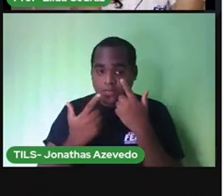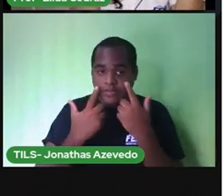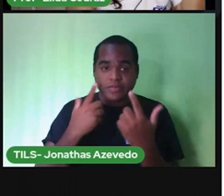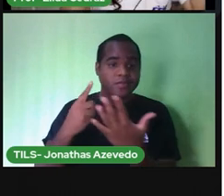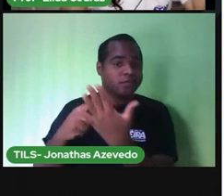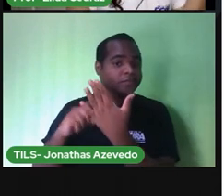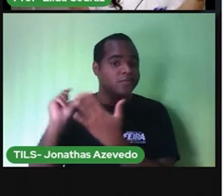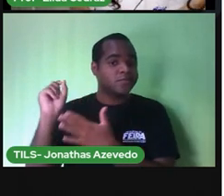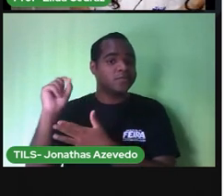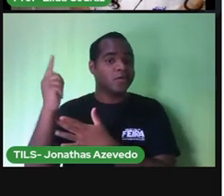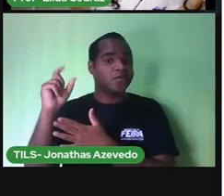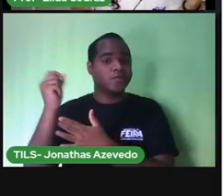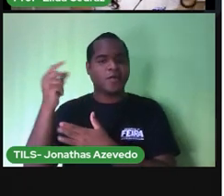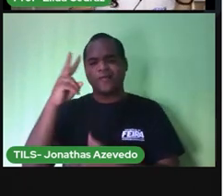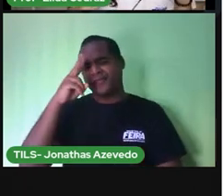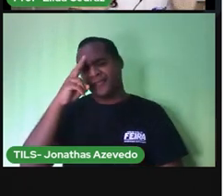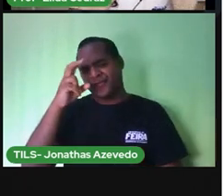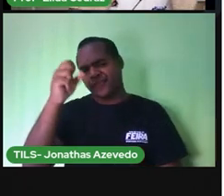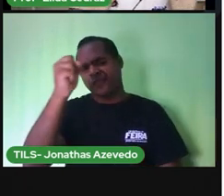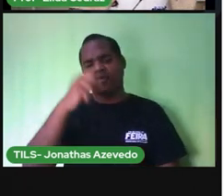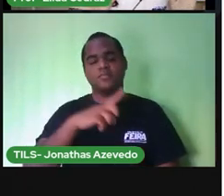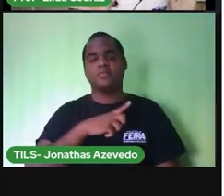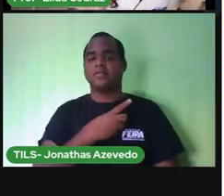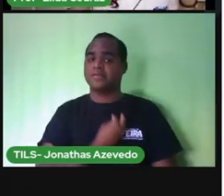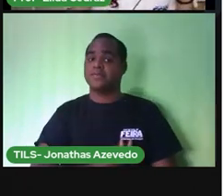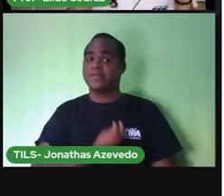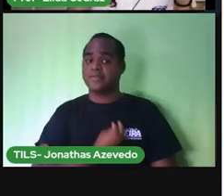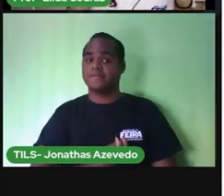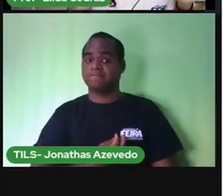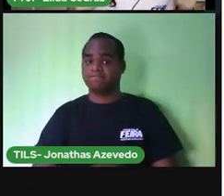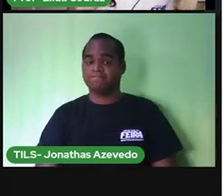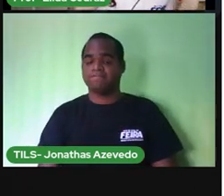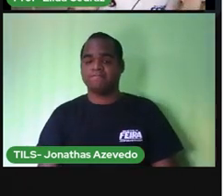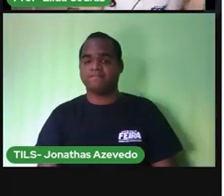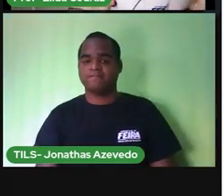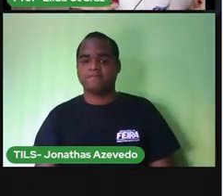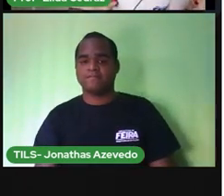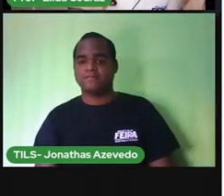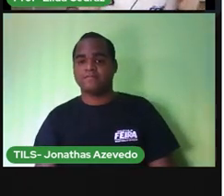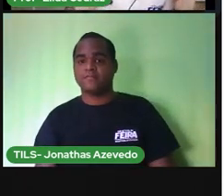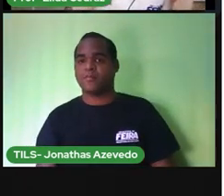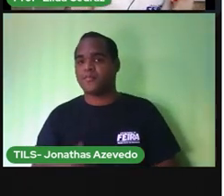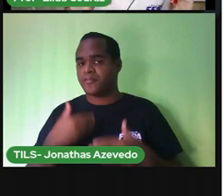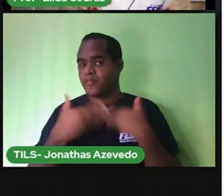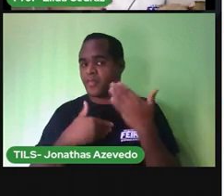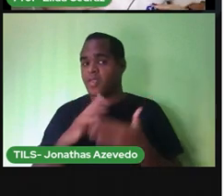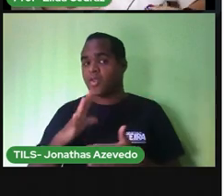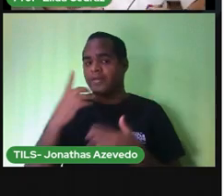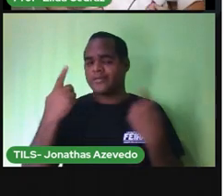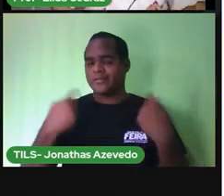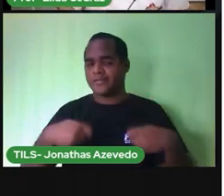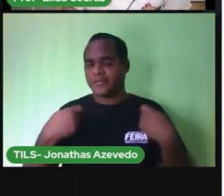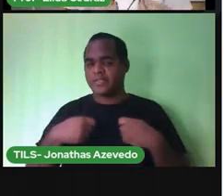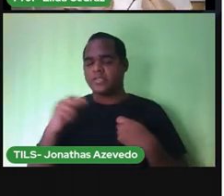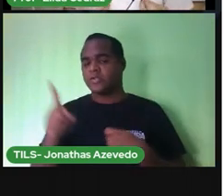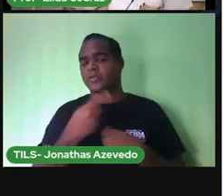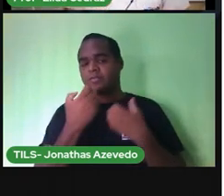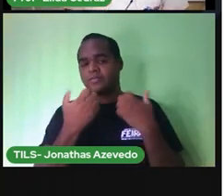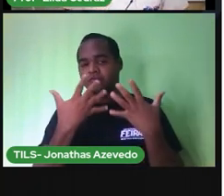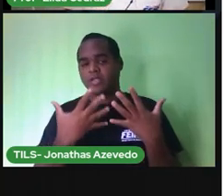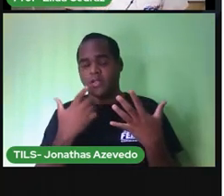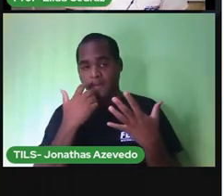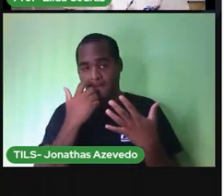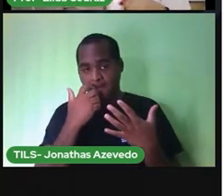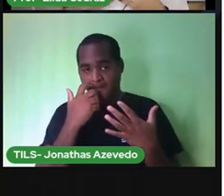porque o sol está muito intenso. A gente precisa usar as nossas roupas de acordo com a